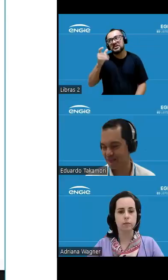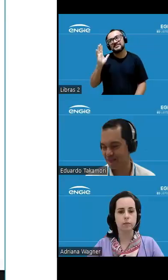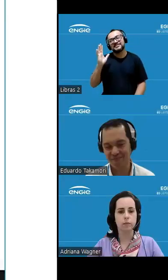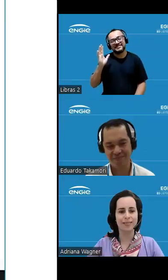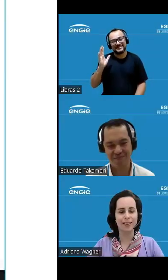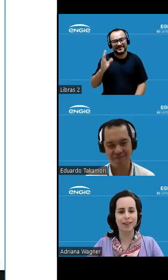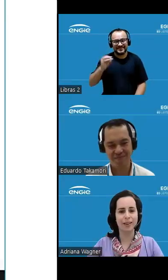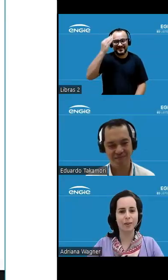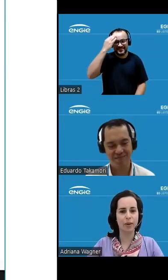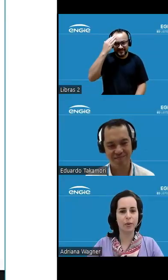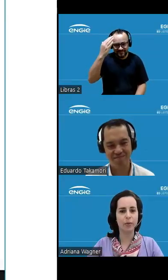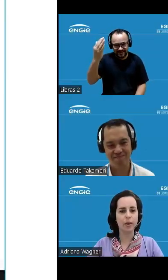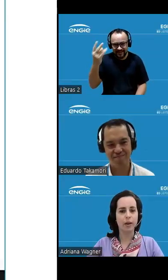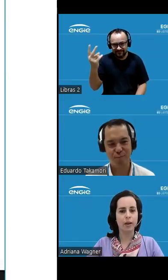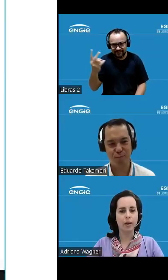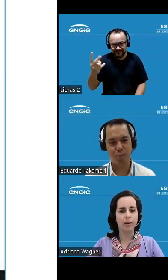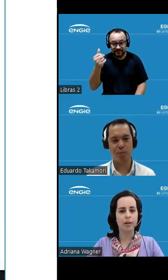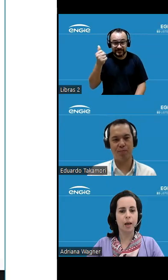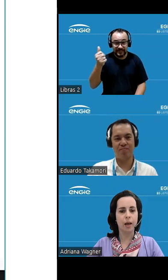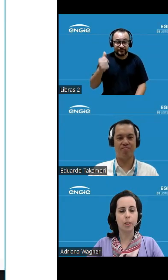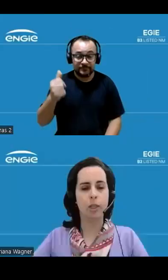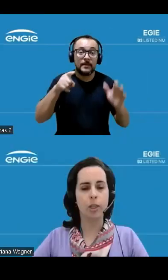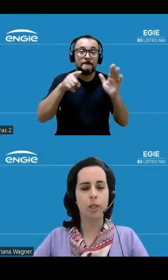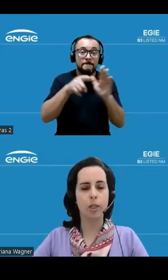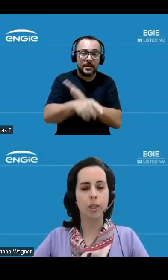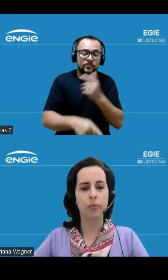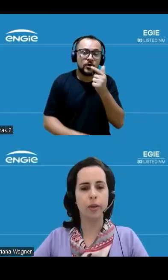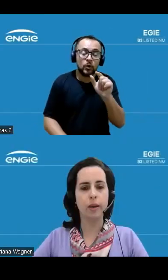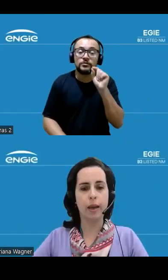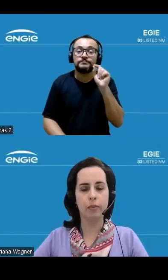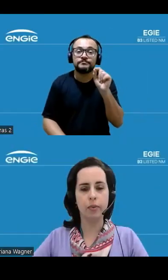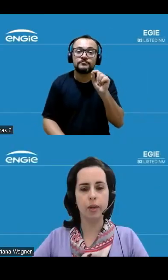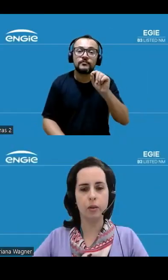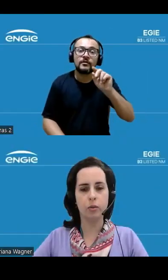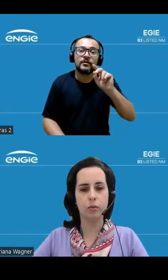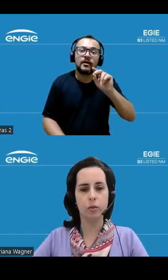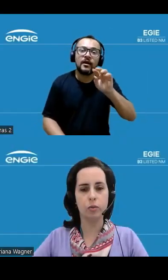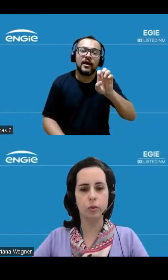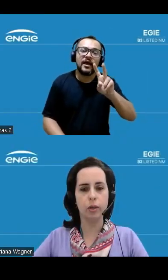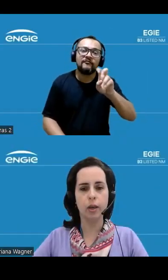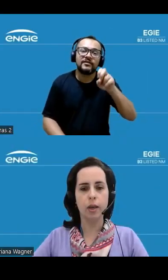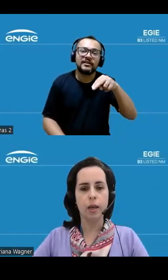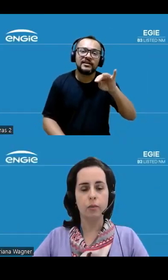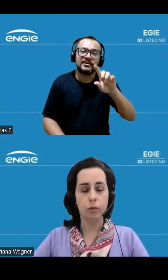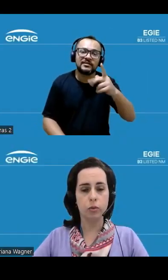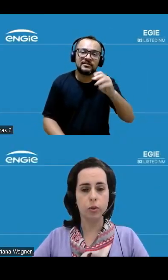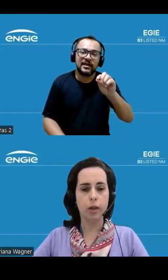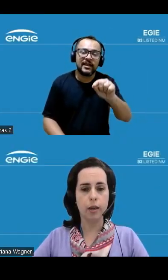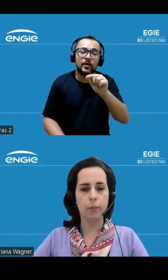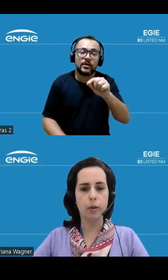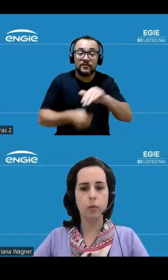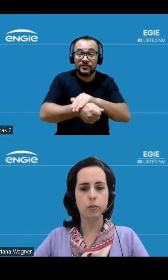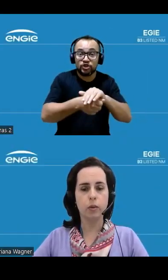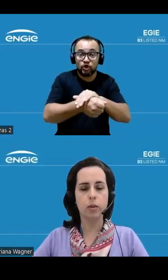obrigada Taka e Rafael a próxima pergunta vem da Evelyn nossa investidora e ela pergunta